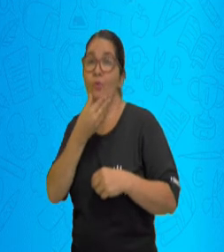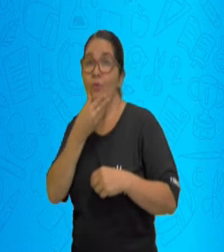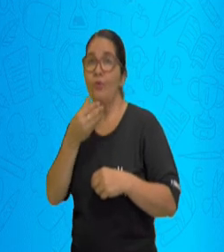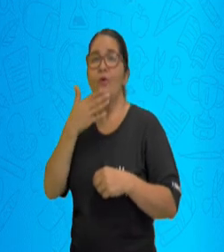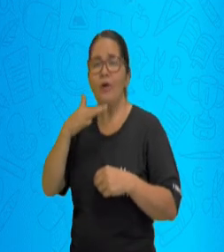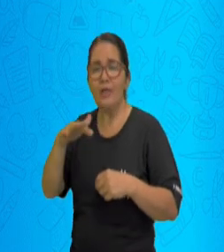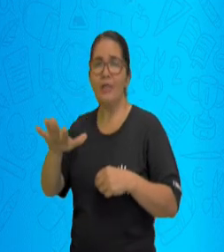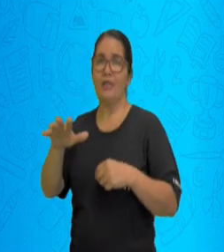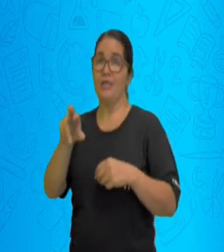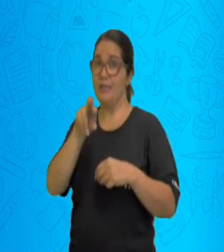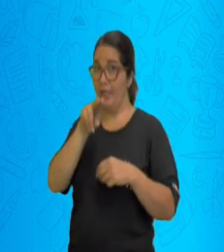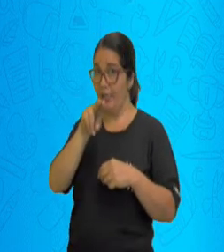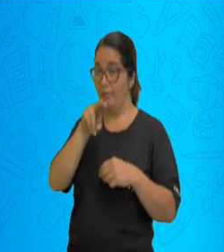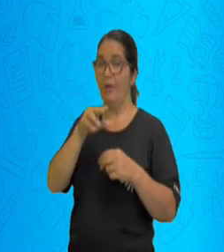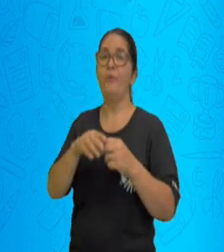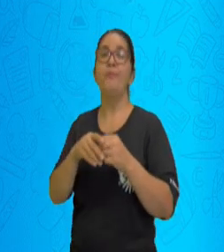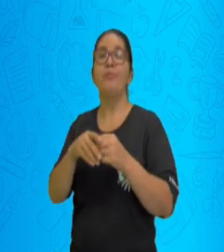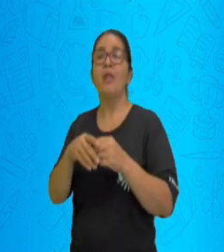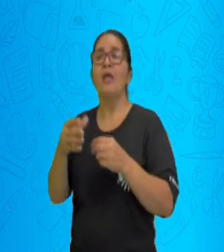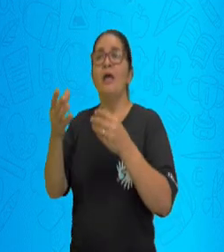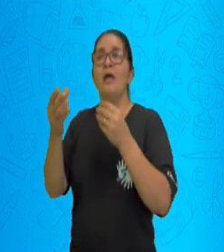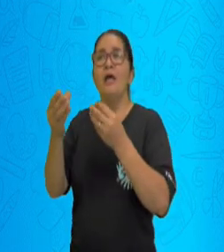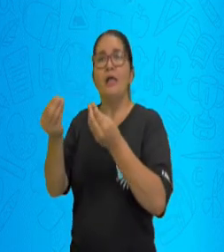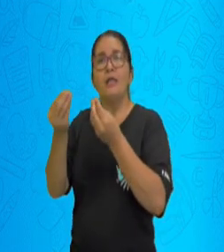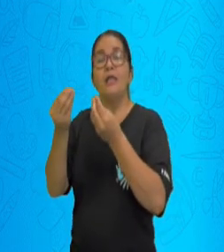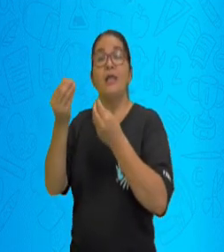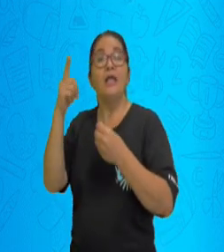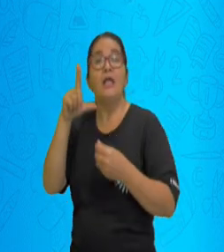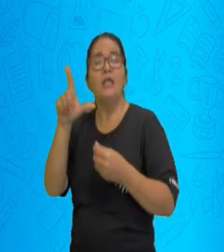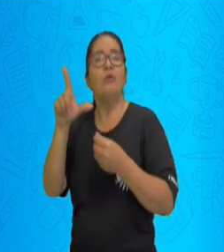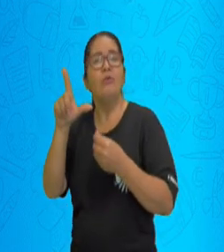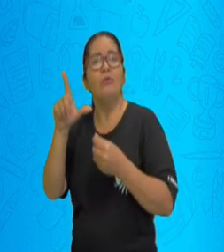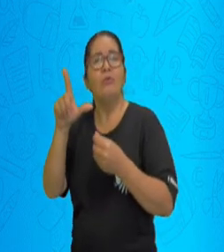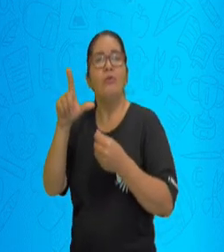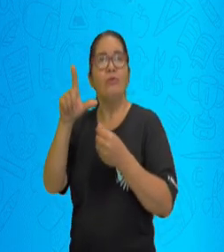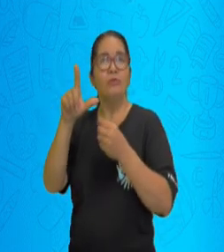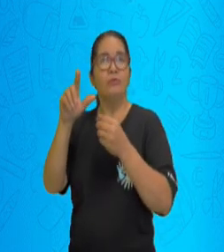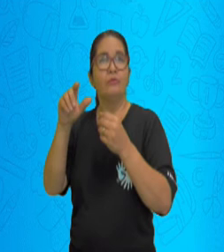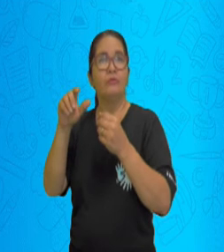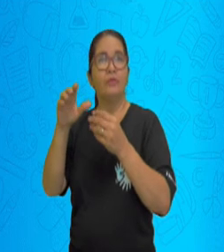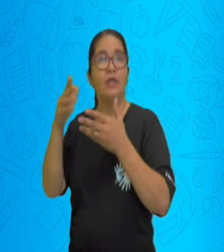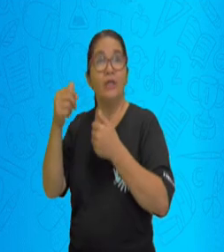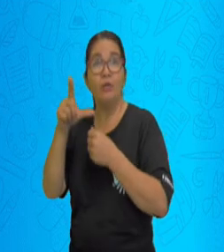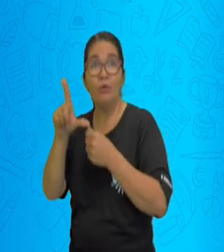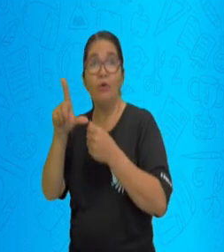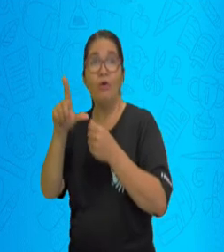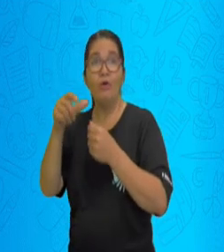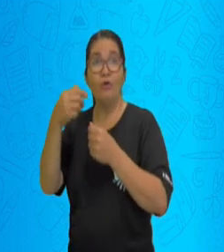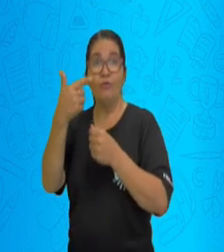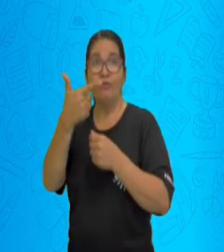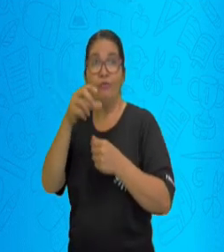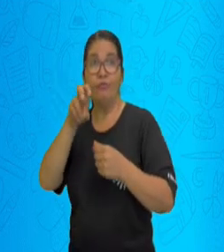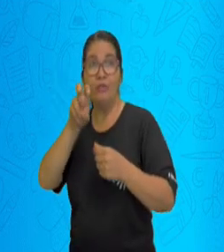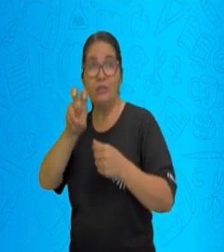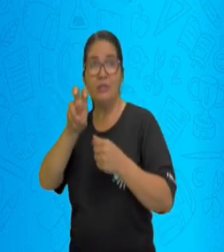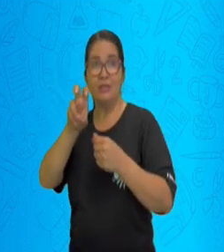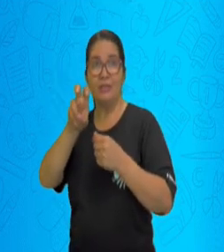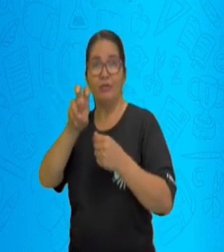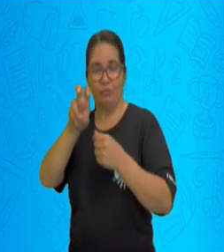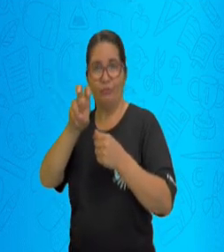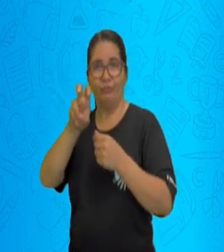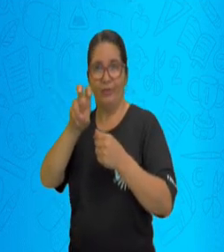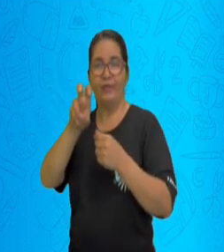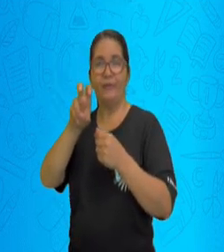39 do tio. Quantos cada um ganhou? Então, primeiro nós temos que fazer o quê? Estamos trabalhando propriedades da